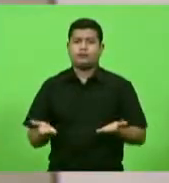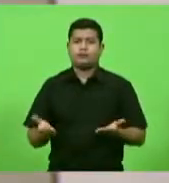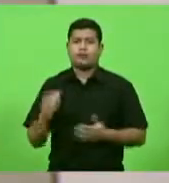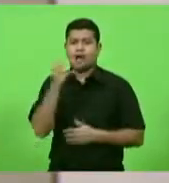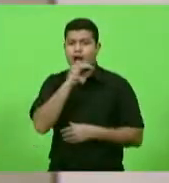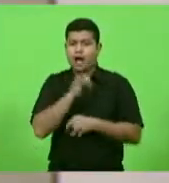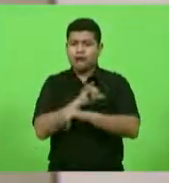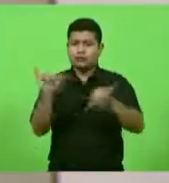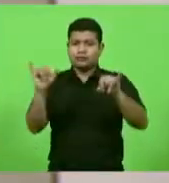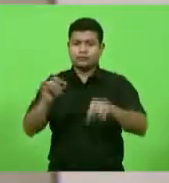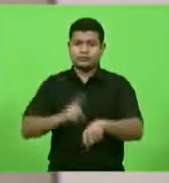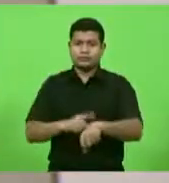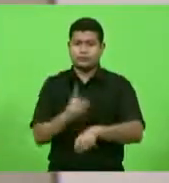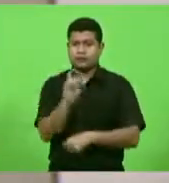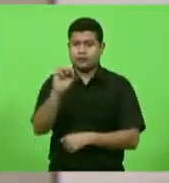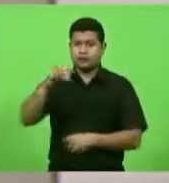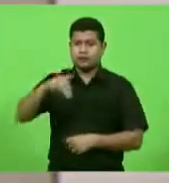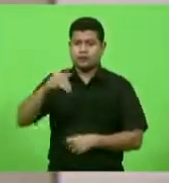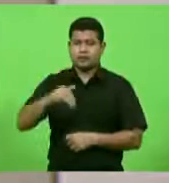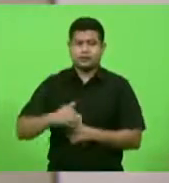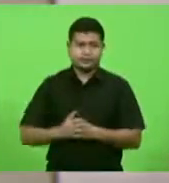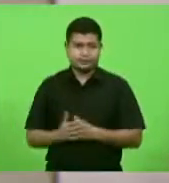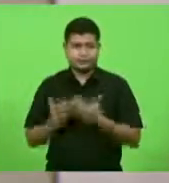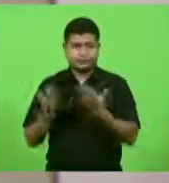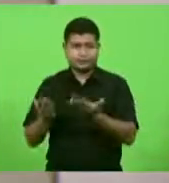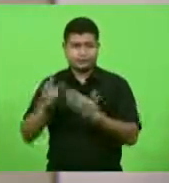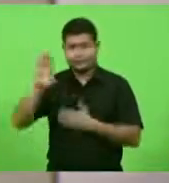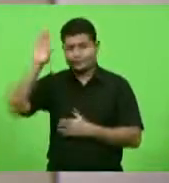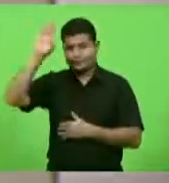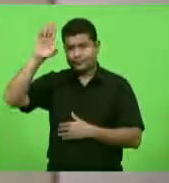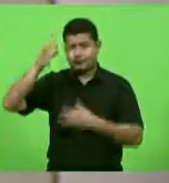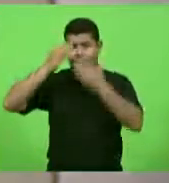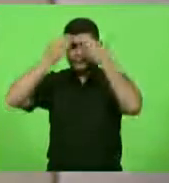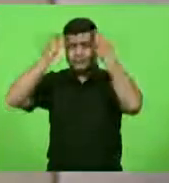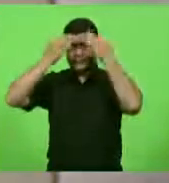tempo de até 10 minutos fará uso da palavra o deputado José Milton Schaefer.